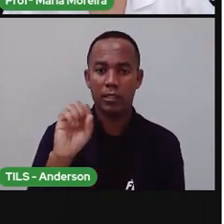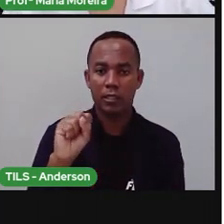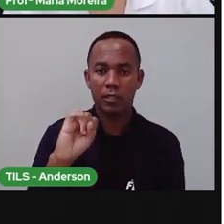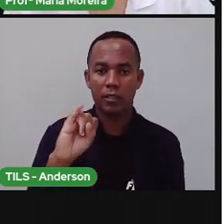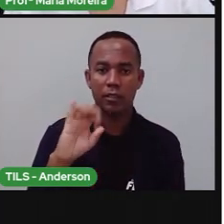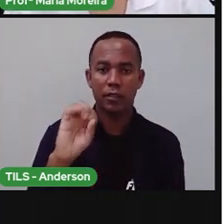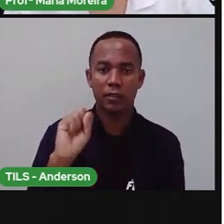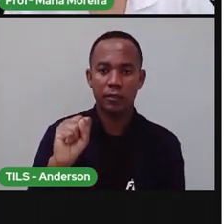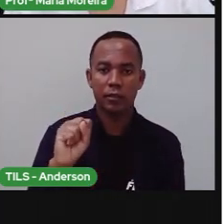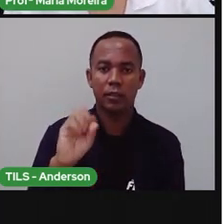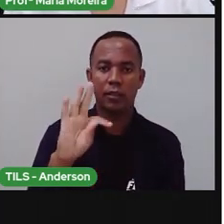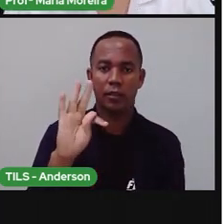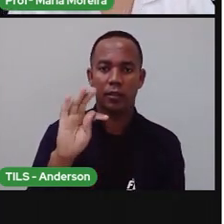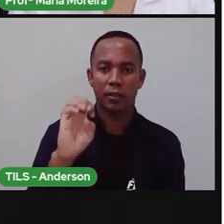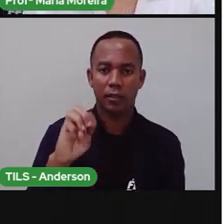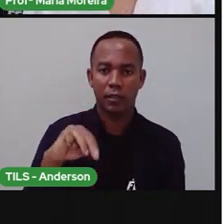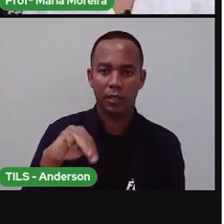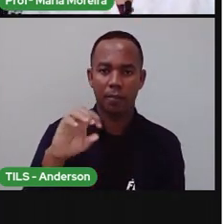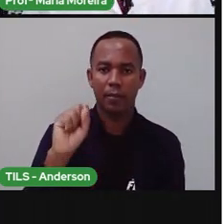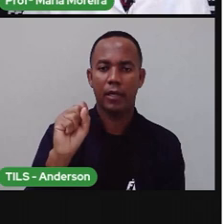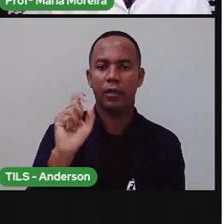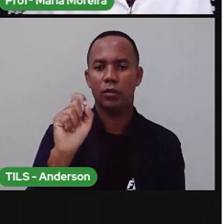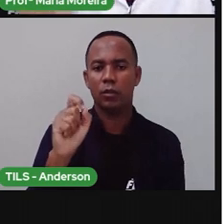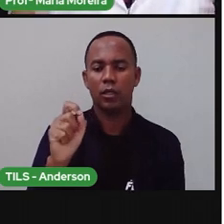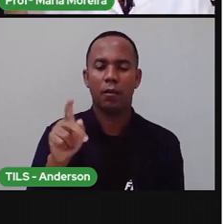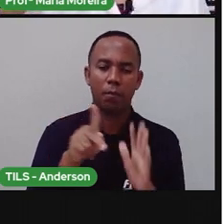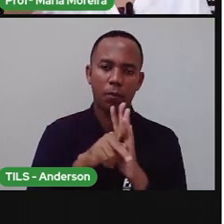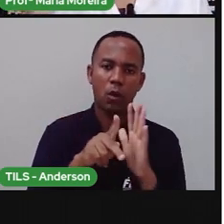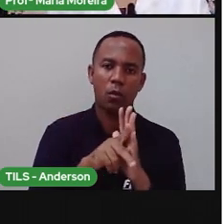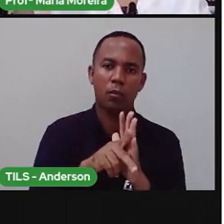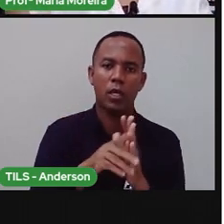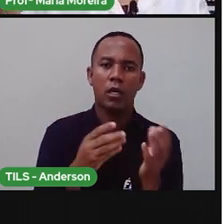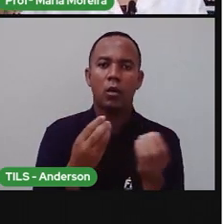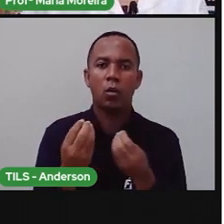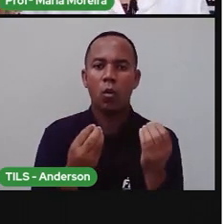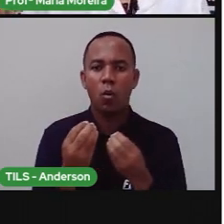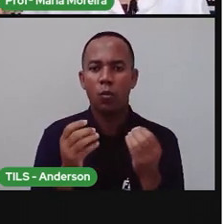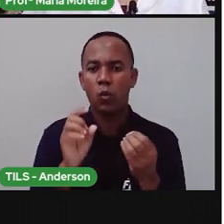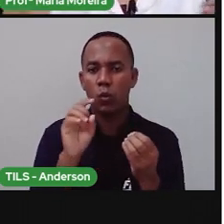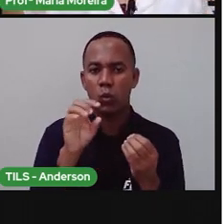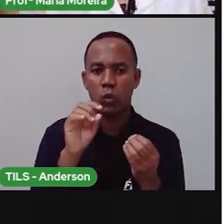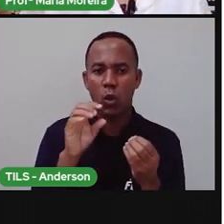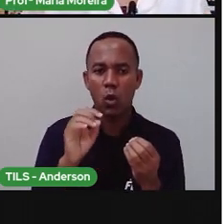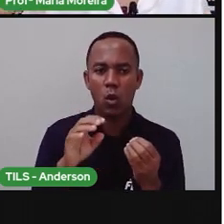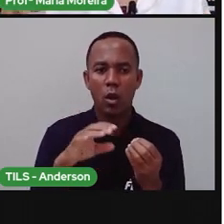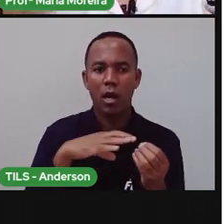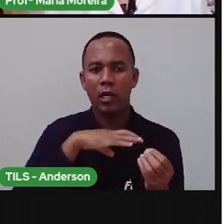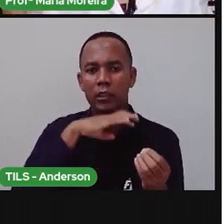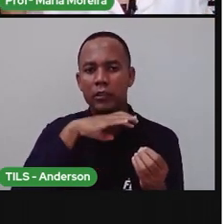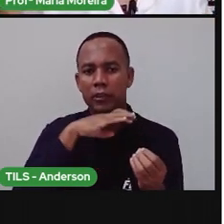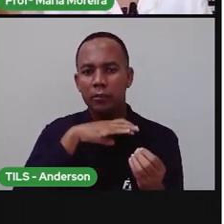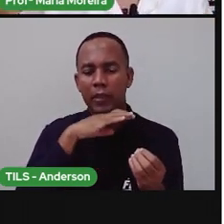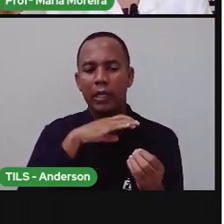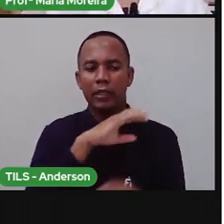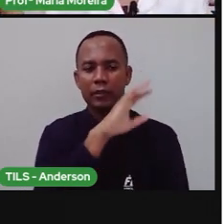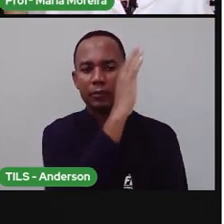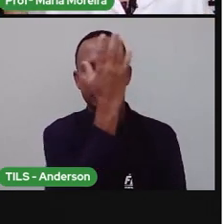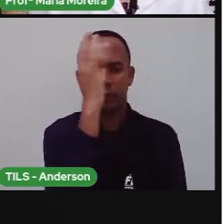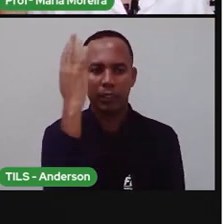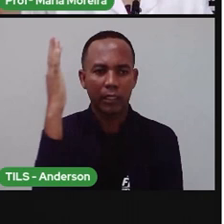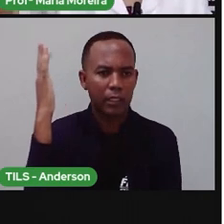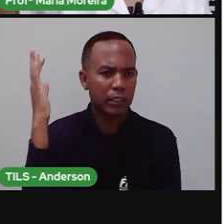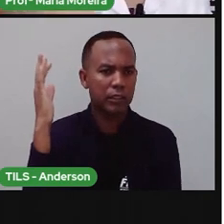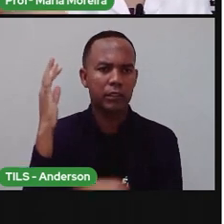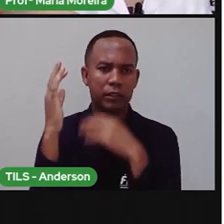também os ambientes habitados por ele. Então, essa biosfera não é só os animais, as plantas,